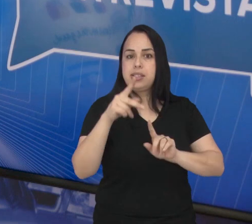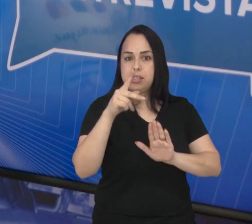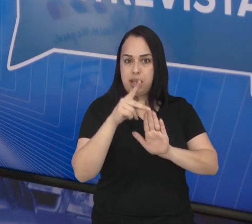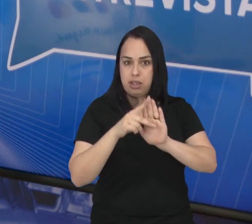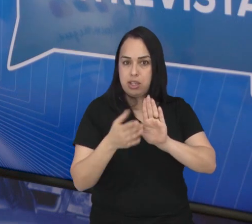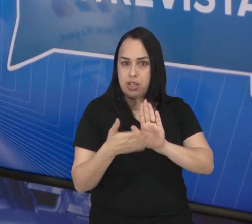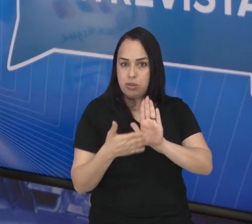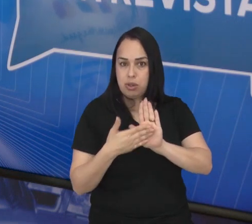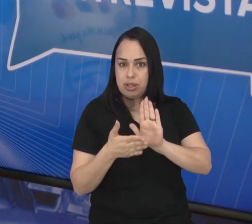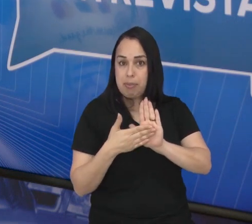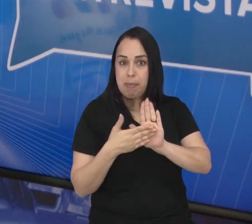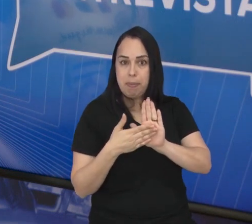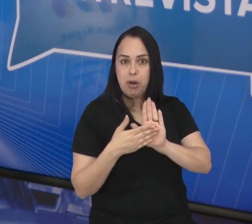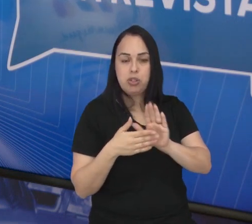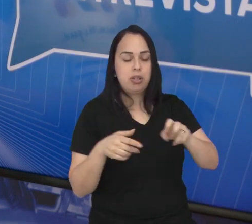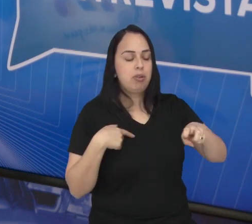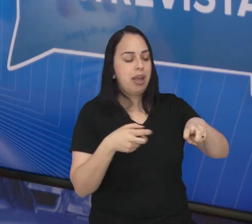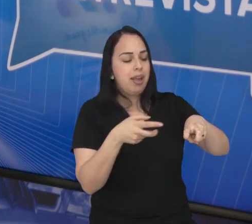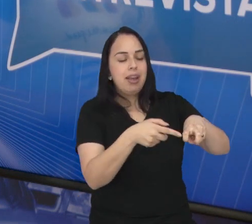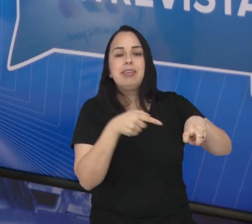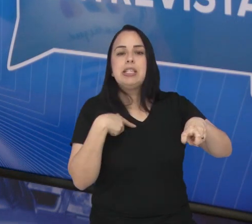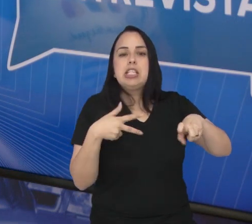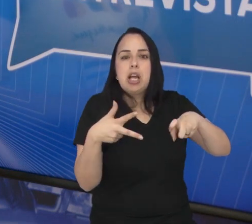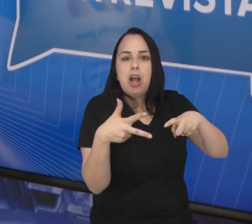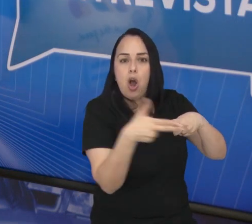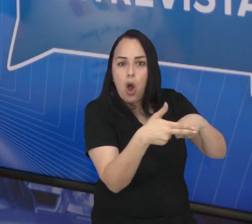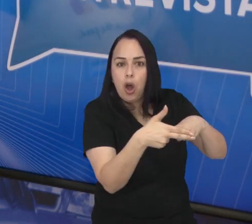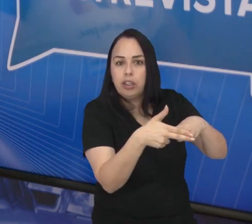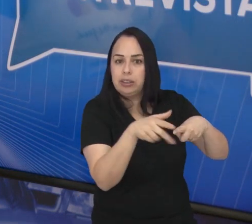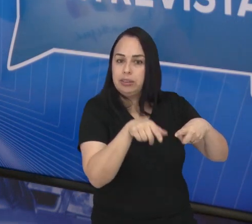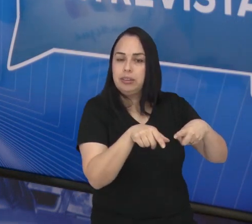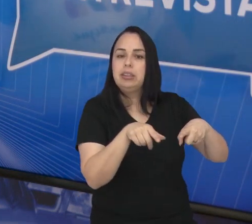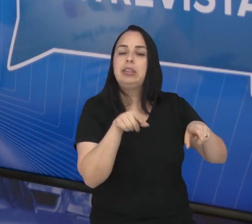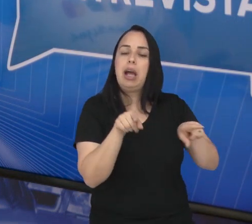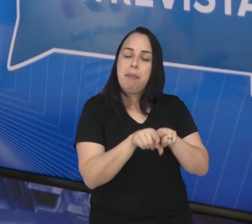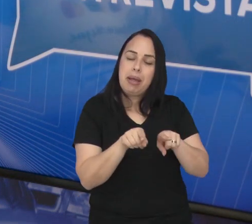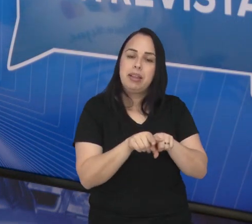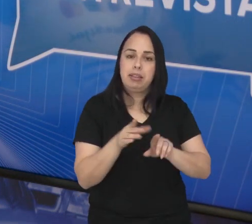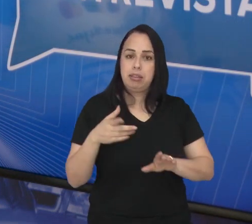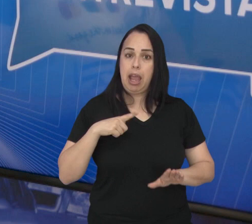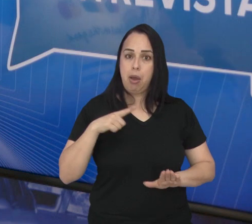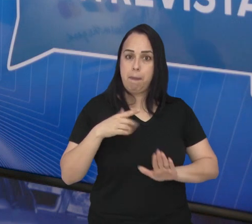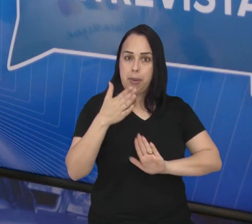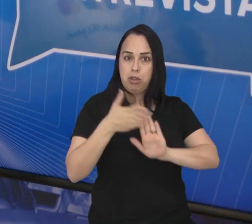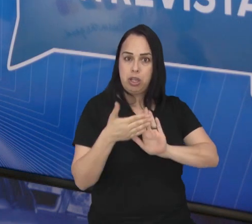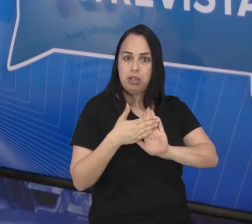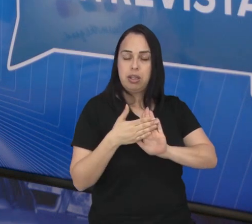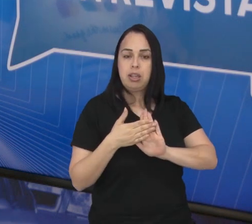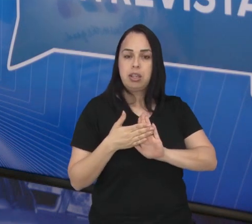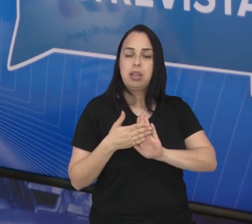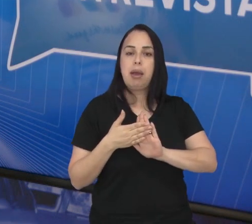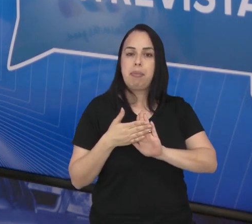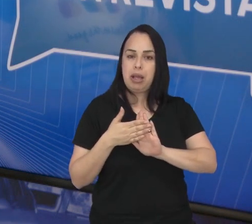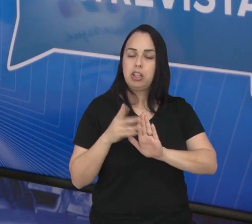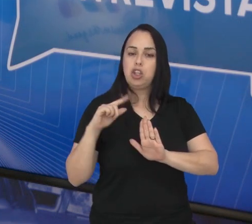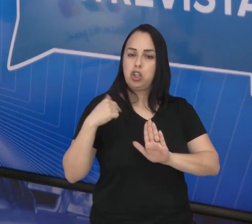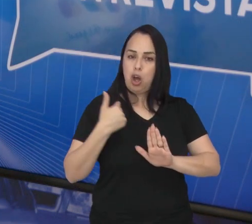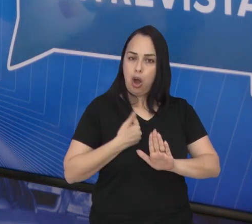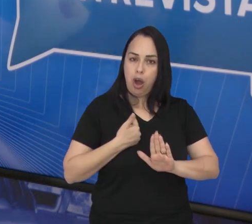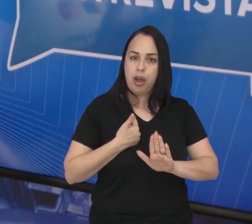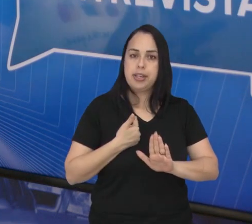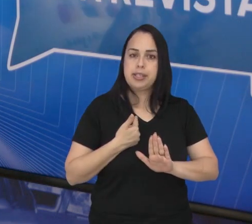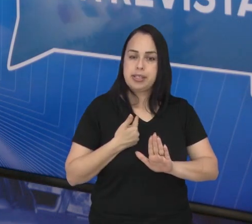né? De castração e microchipagem, o programa Mel Pet Feliz. Que veio justamente para a gente poder trabalhar